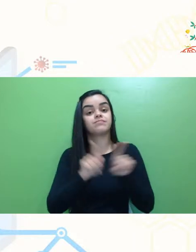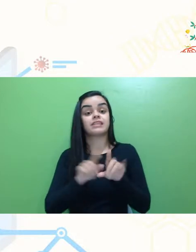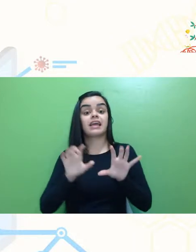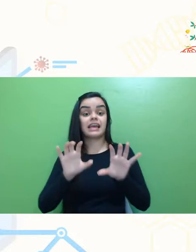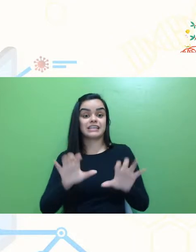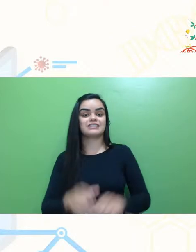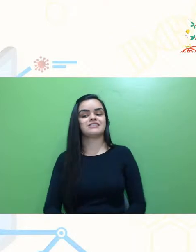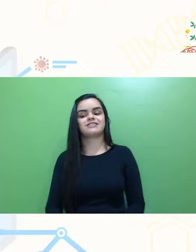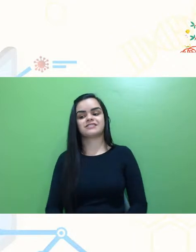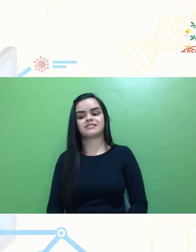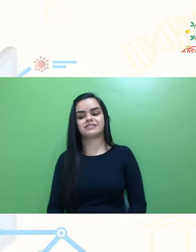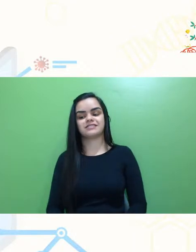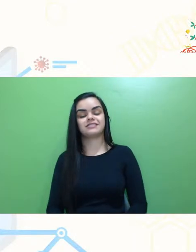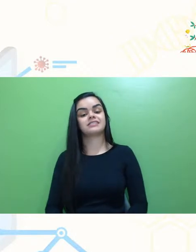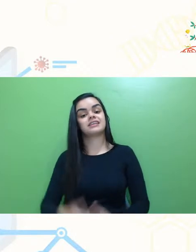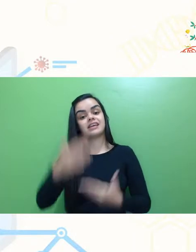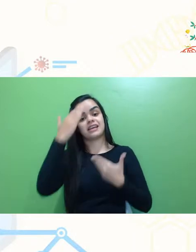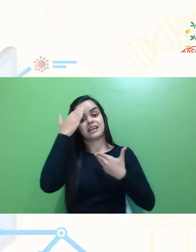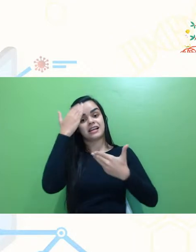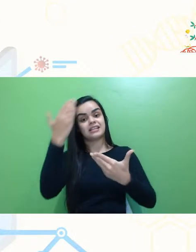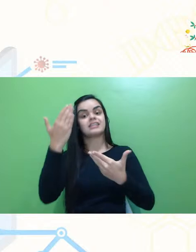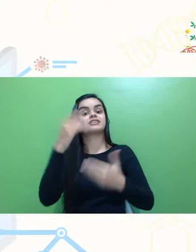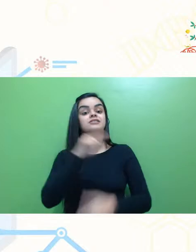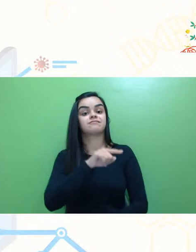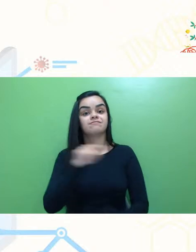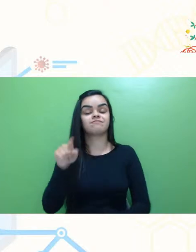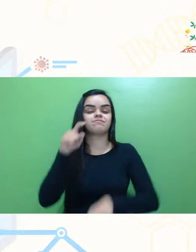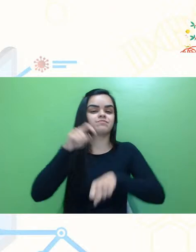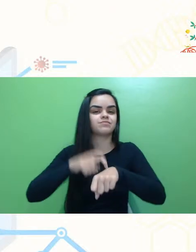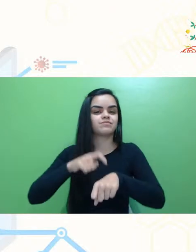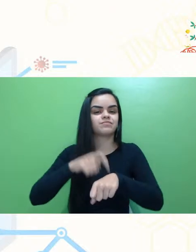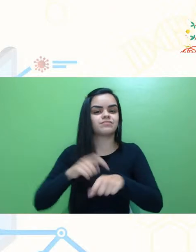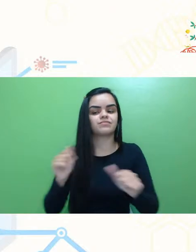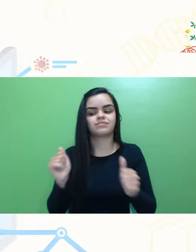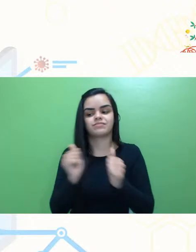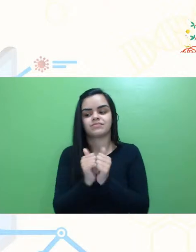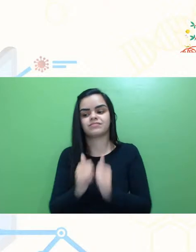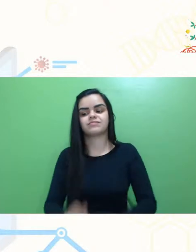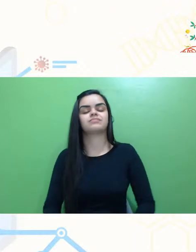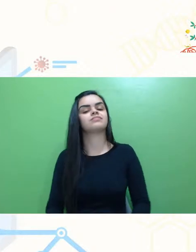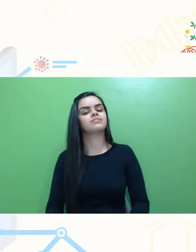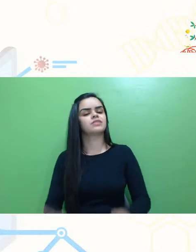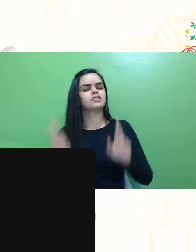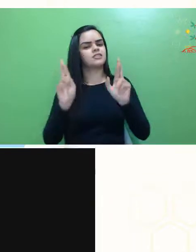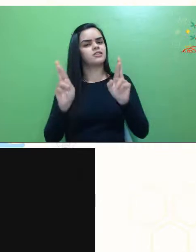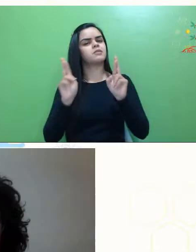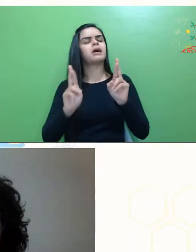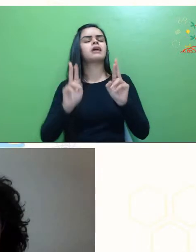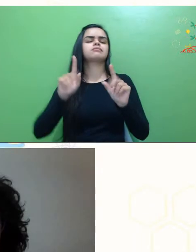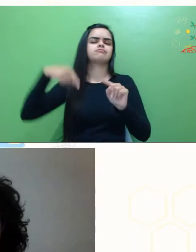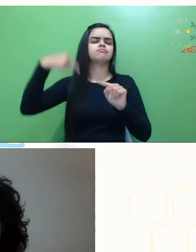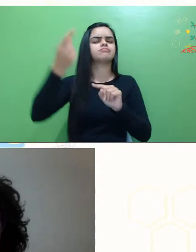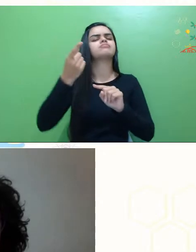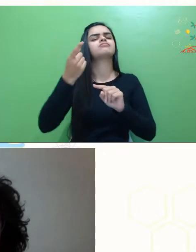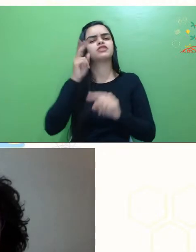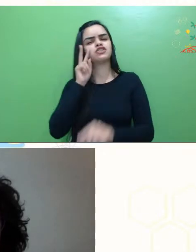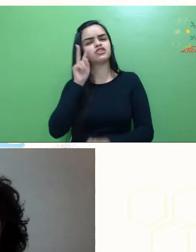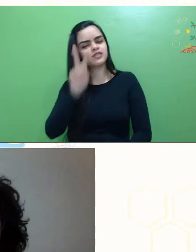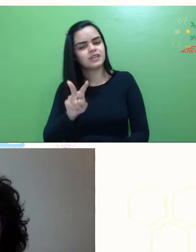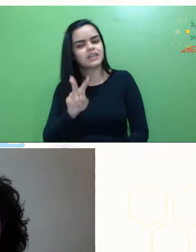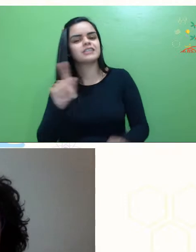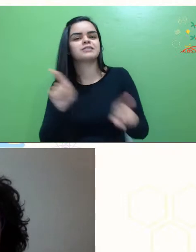então, agradeço muito esse momento, espero que a gente se veja em breve,